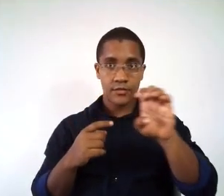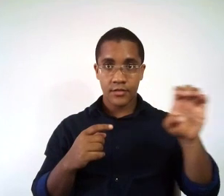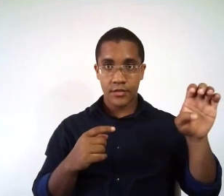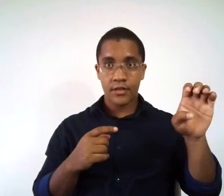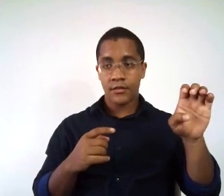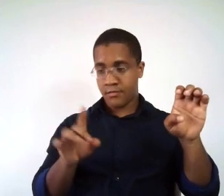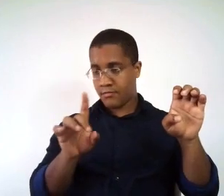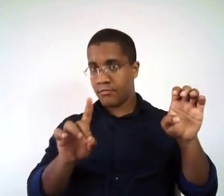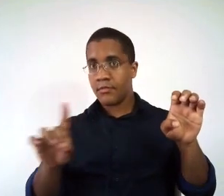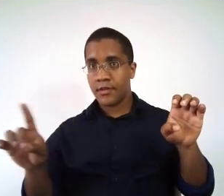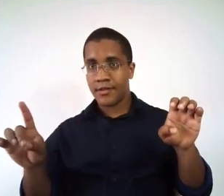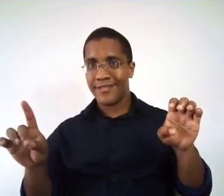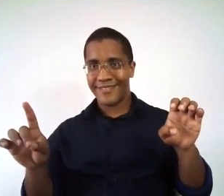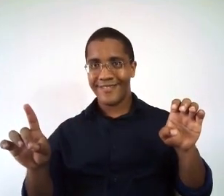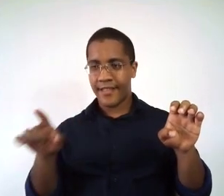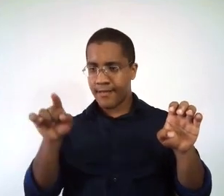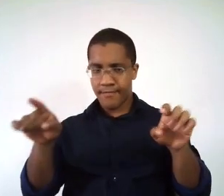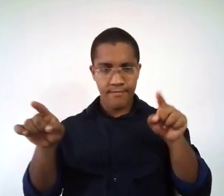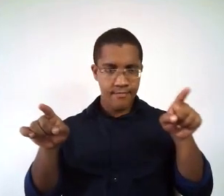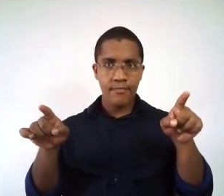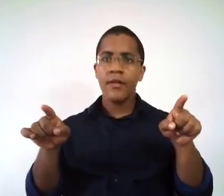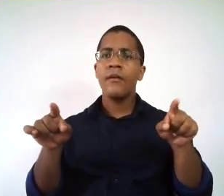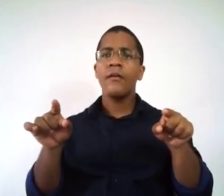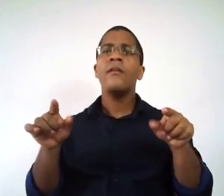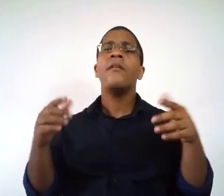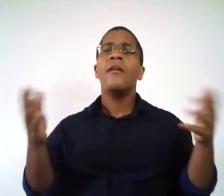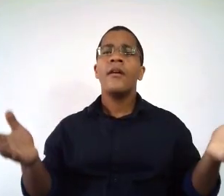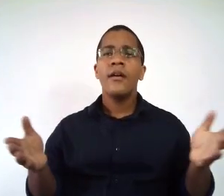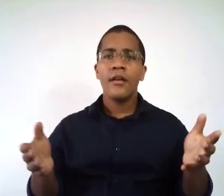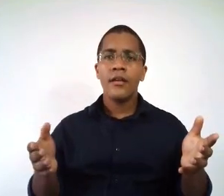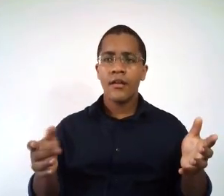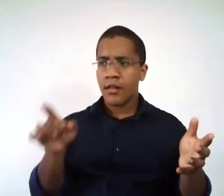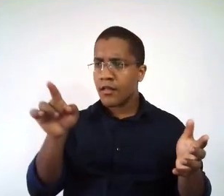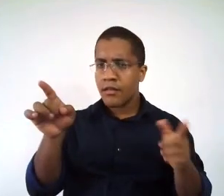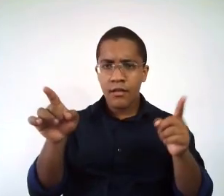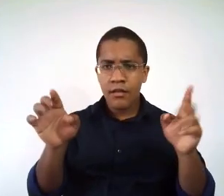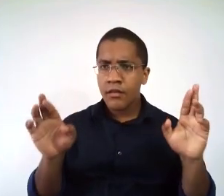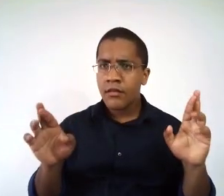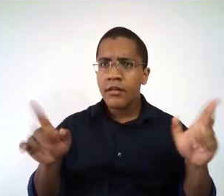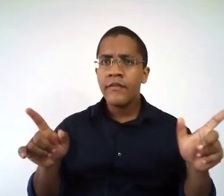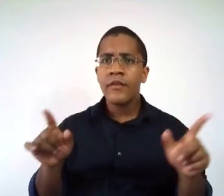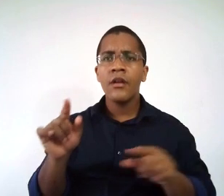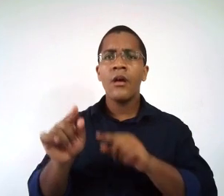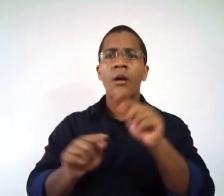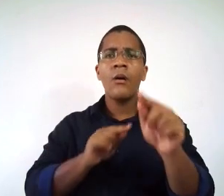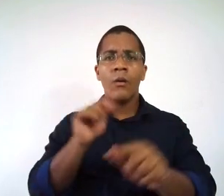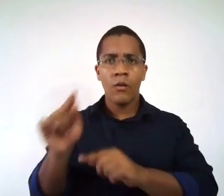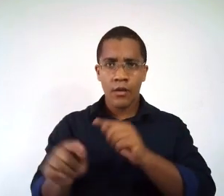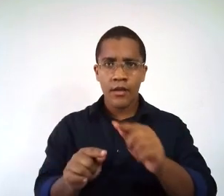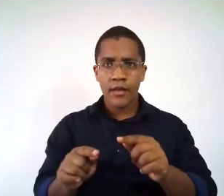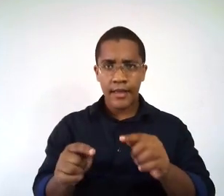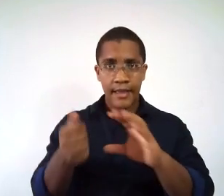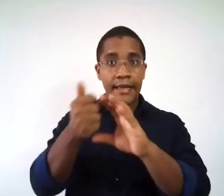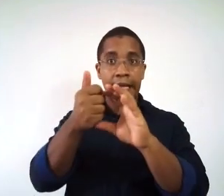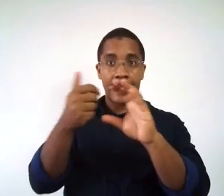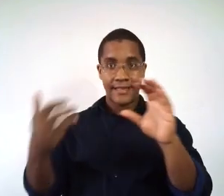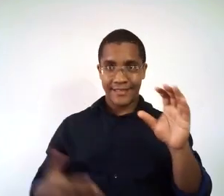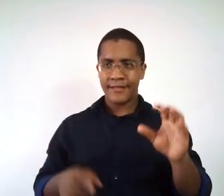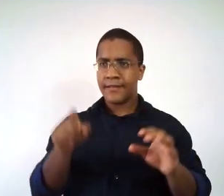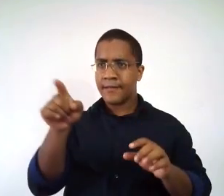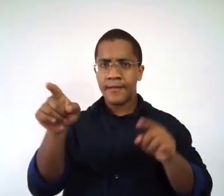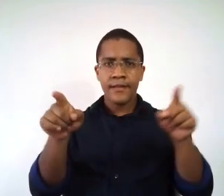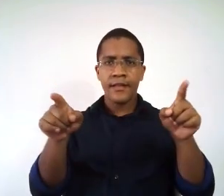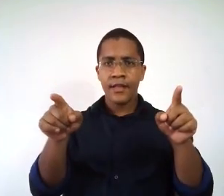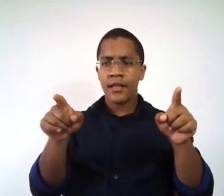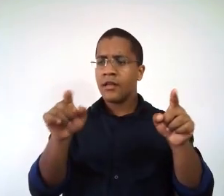tem uma imagem do lado esquerdo e do lado direito. E aí, conseguem diferenciar o que